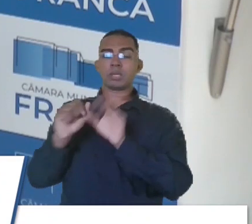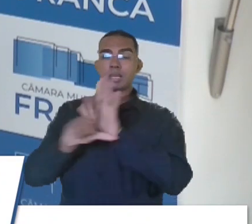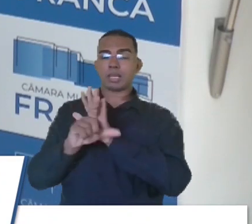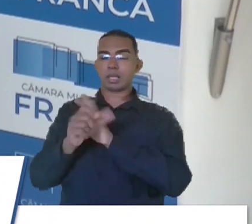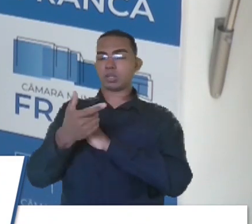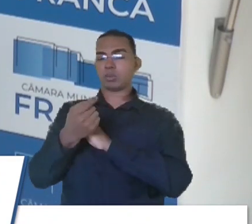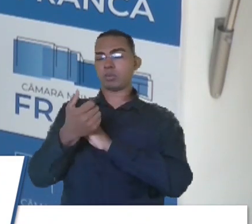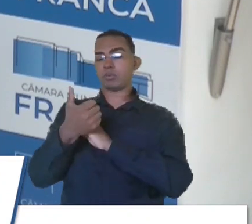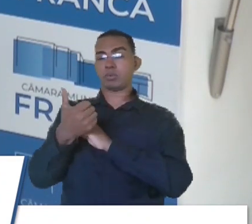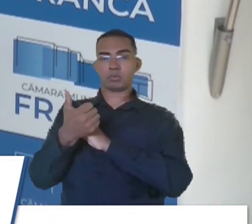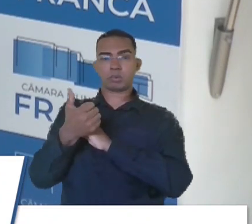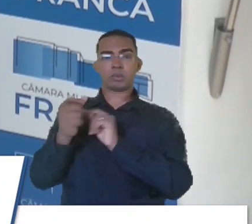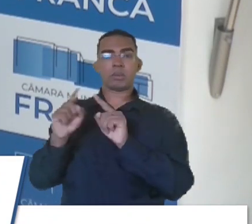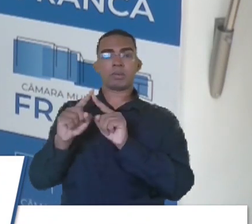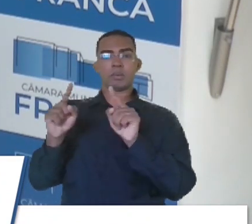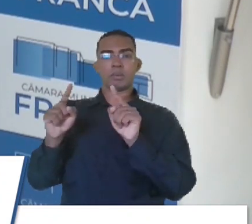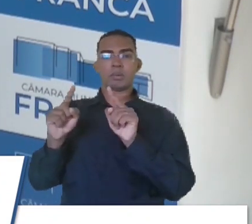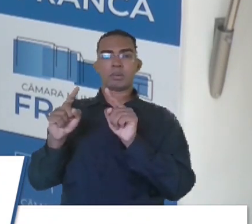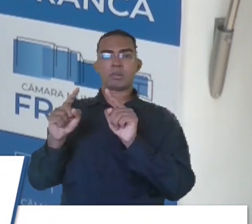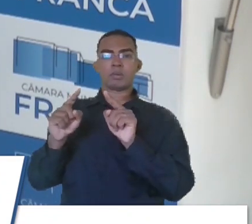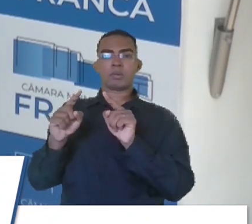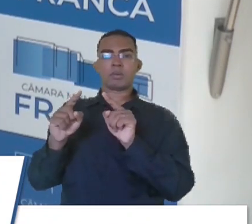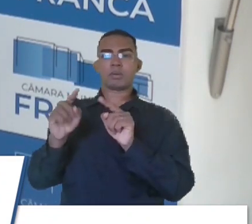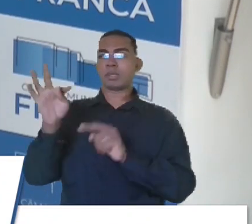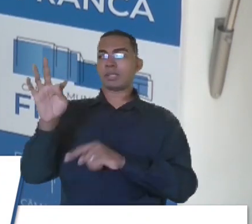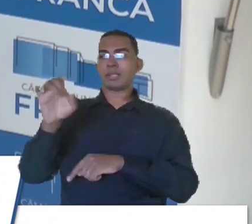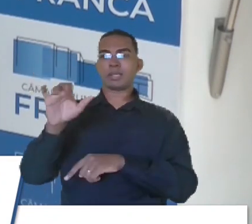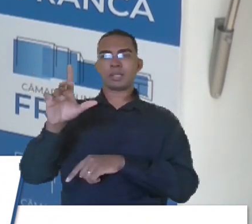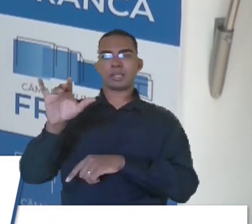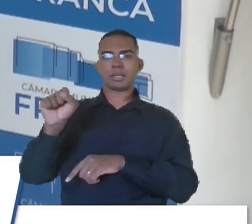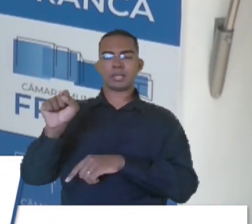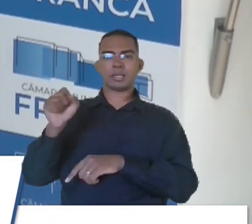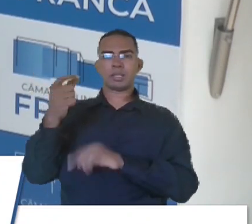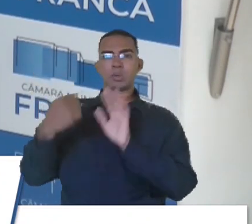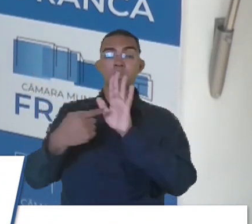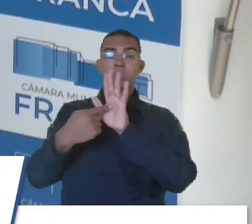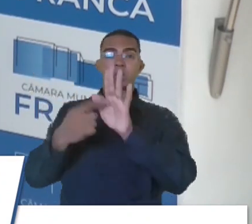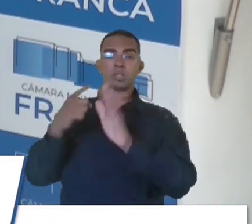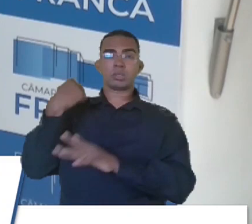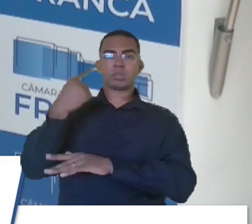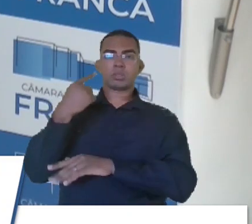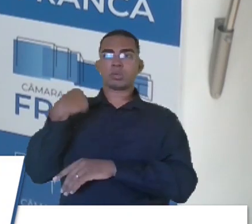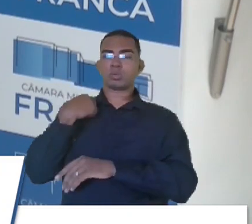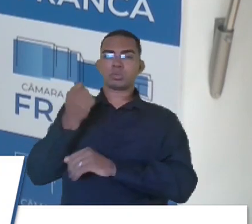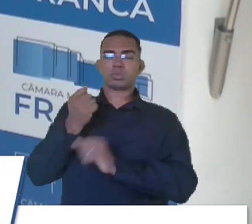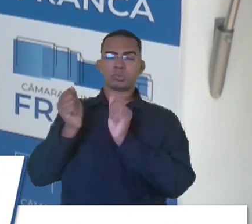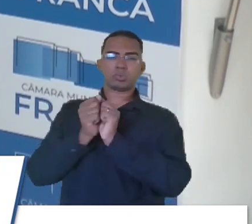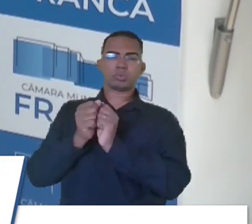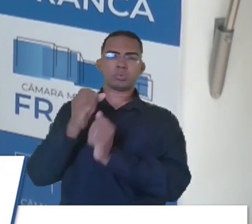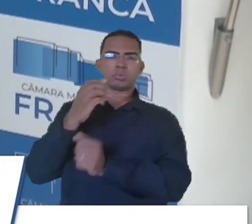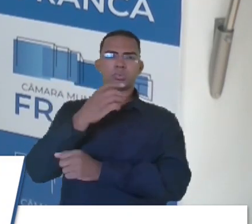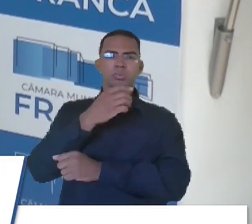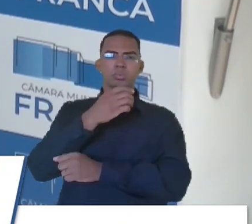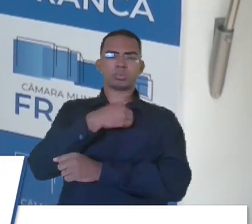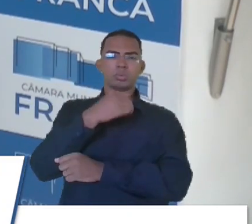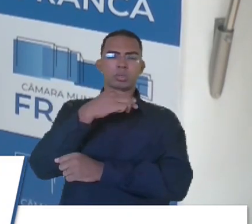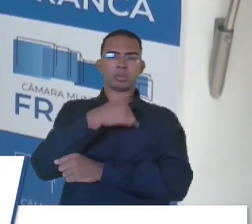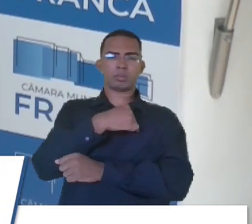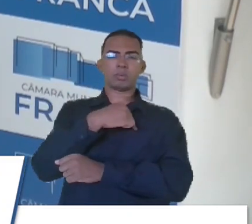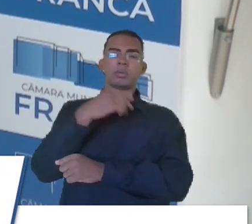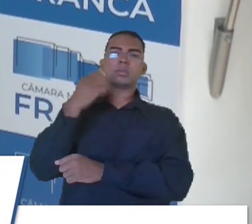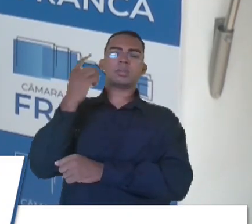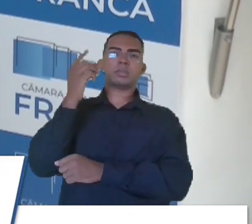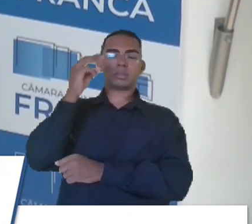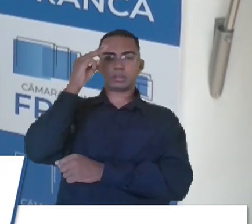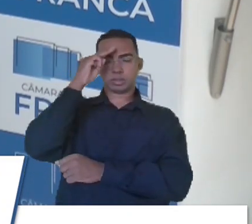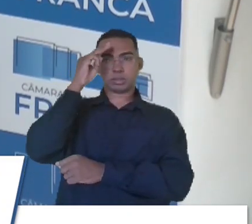Agora eu queria pedir o Tales para mostrar aqui que nós tivemos, eu e Delamote Utide, em São José do Rio Preto.